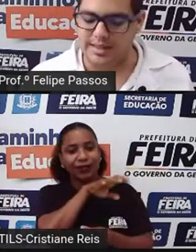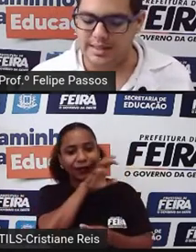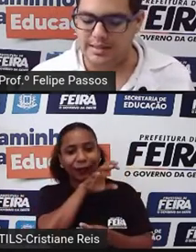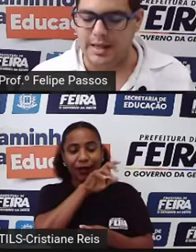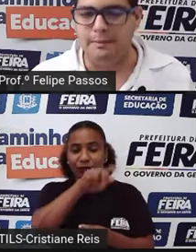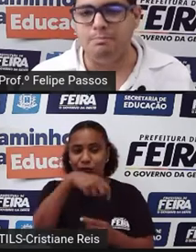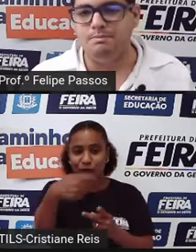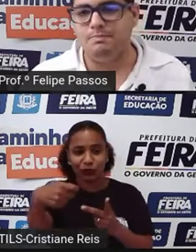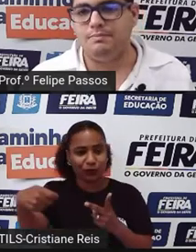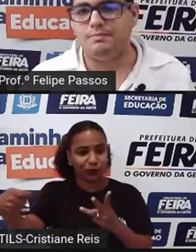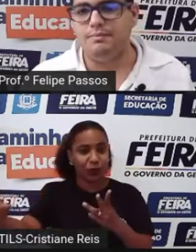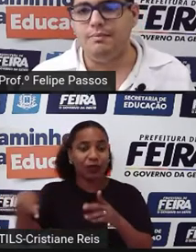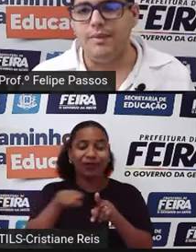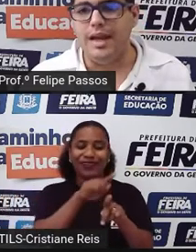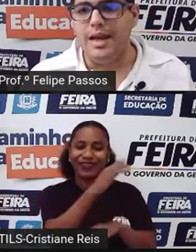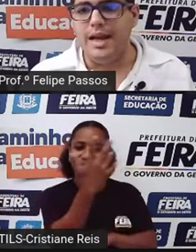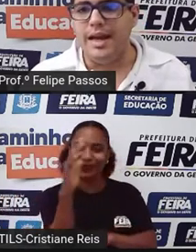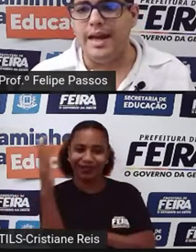plantas, né?